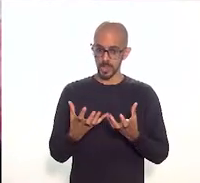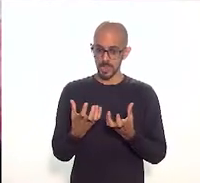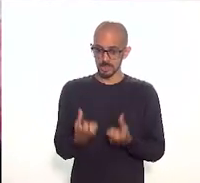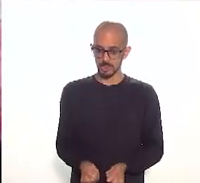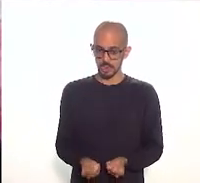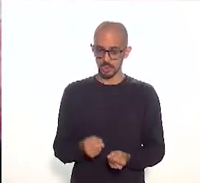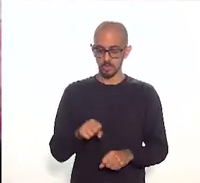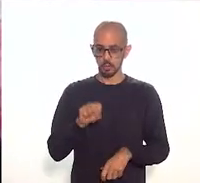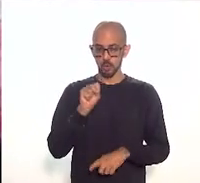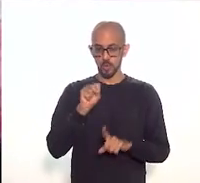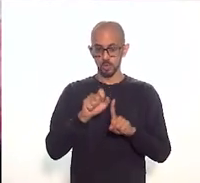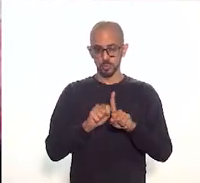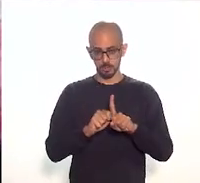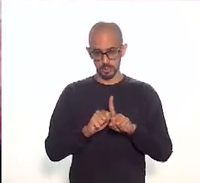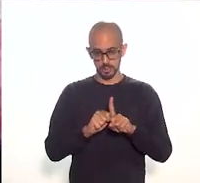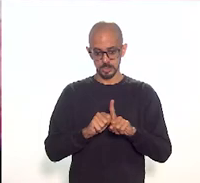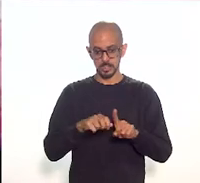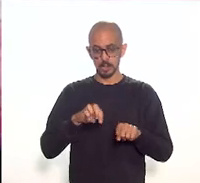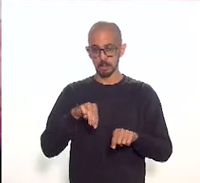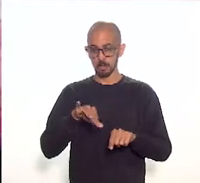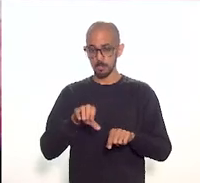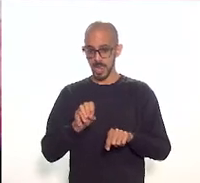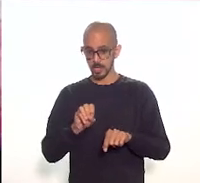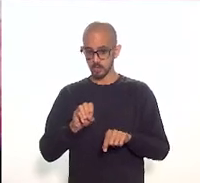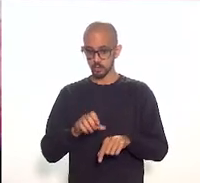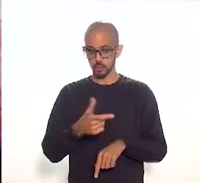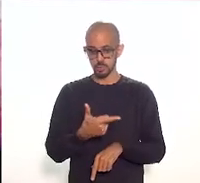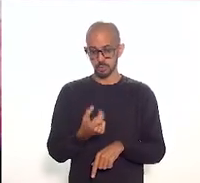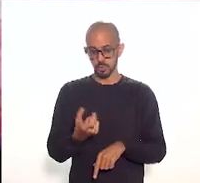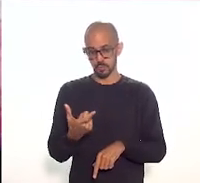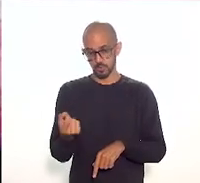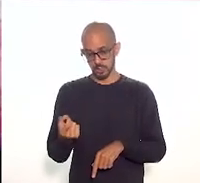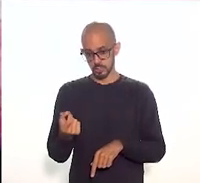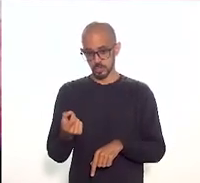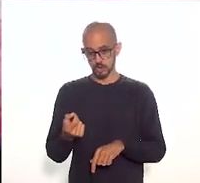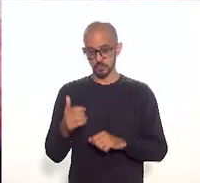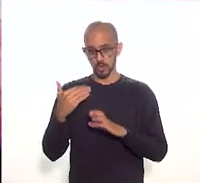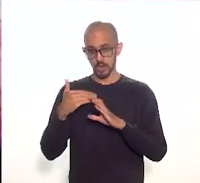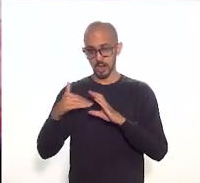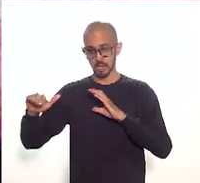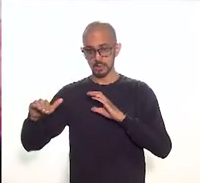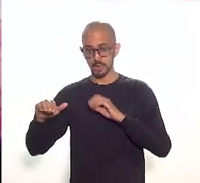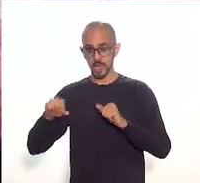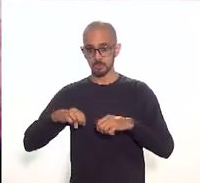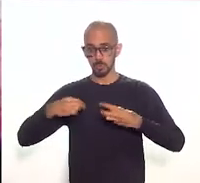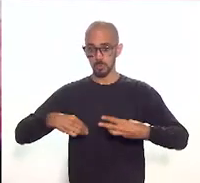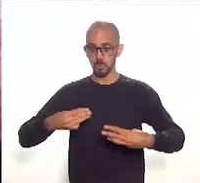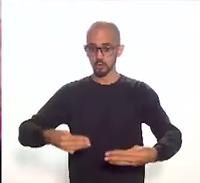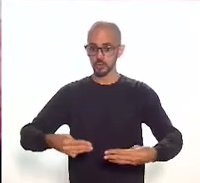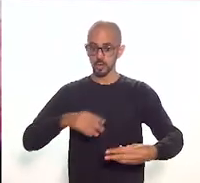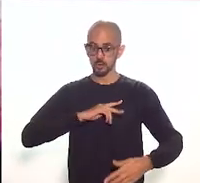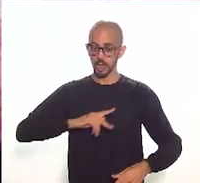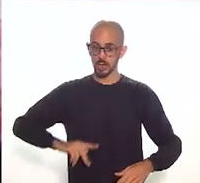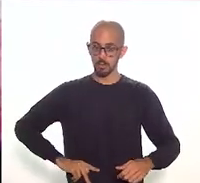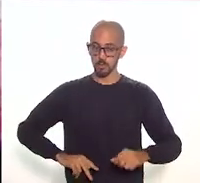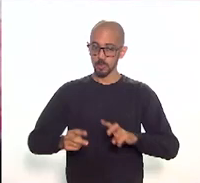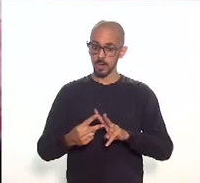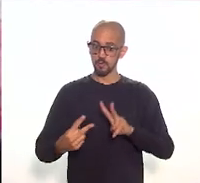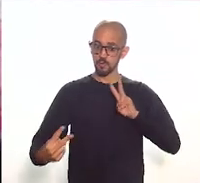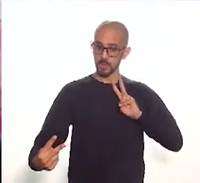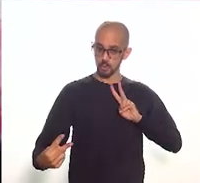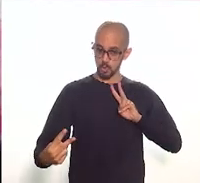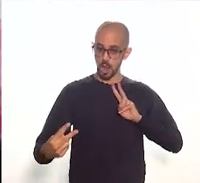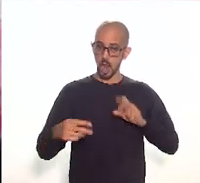em maio de 2020, em decorrência da pandemia, foi lançado virtualmente pelo Museu da República durante as comemorações da Semana